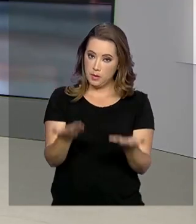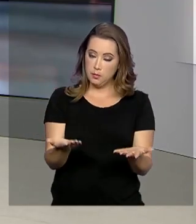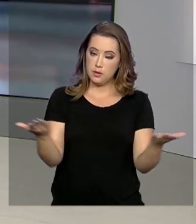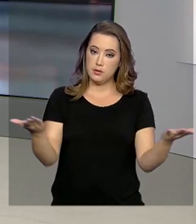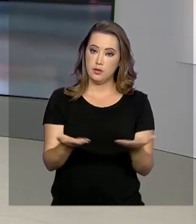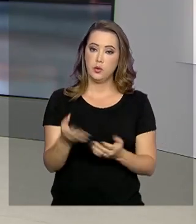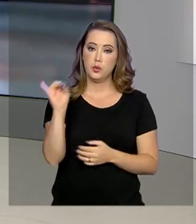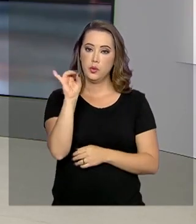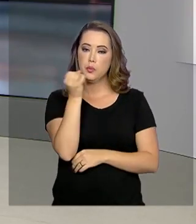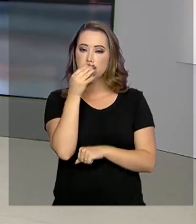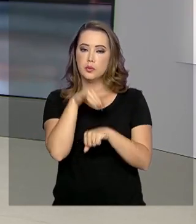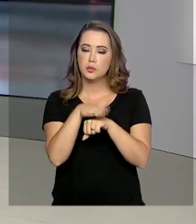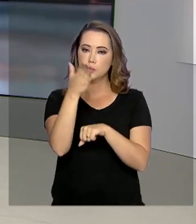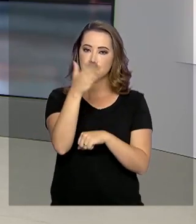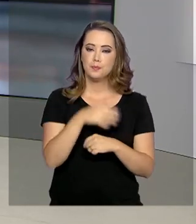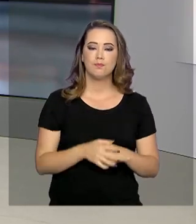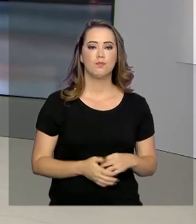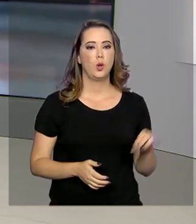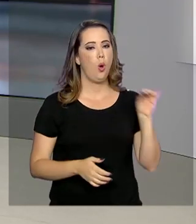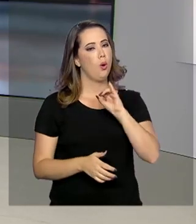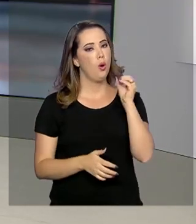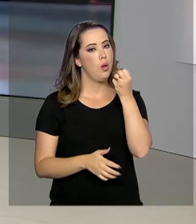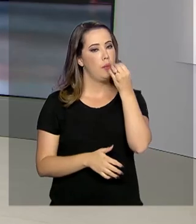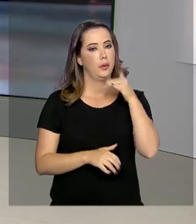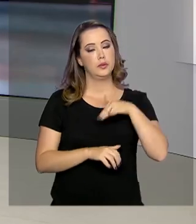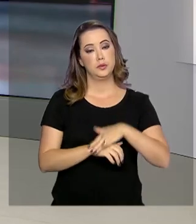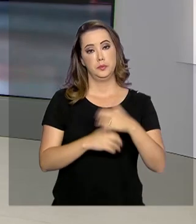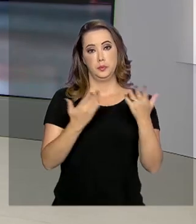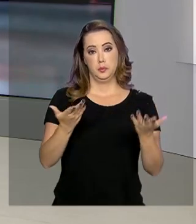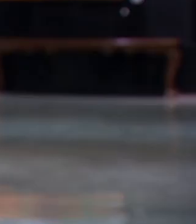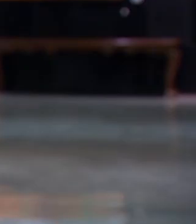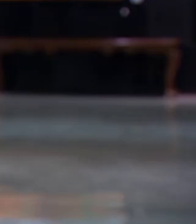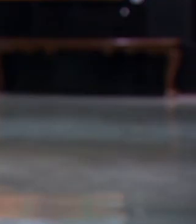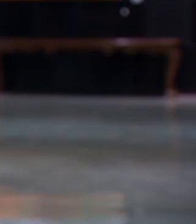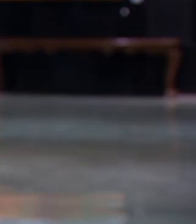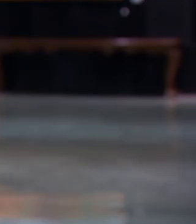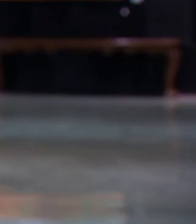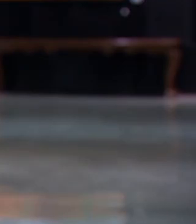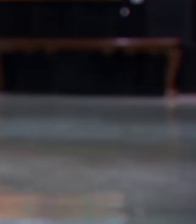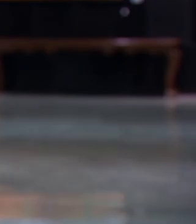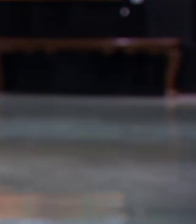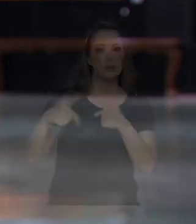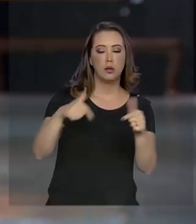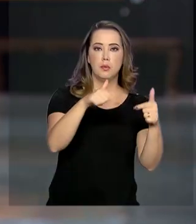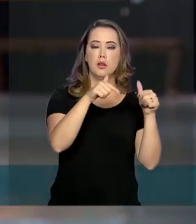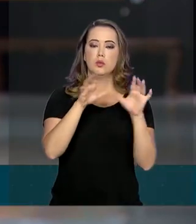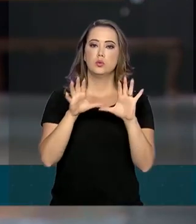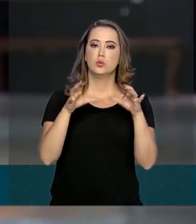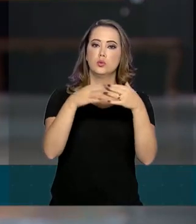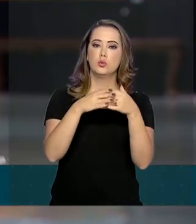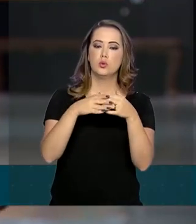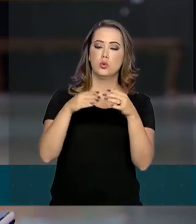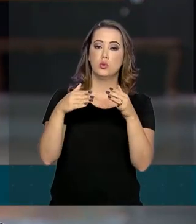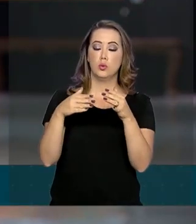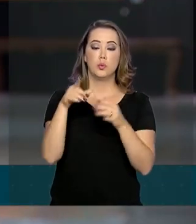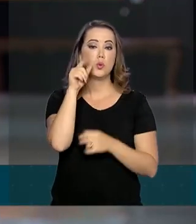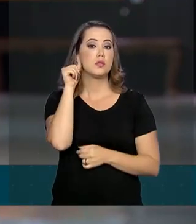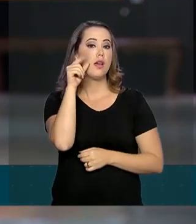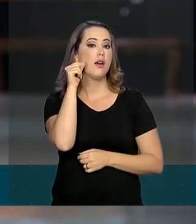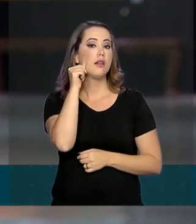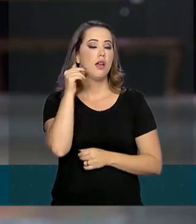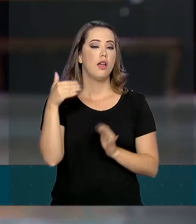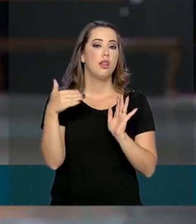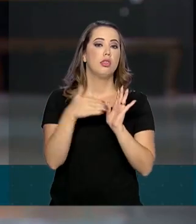Oi Dani, boa noite. Oi Roberto, boa noite. Olha, as Forças Armadas vão atuar no Ceará até no mínimo dia